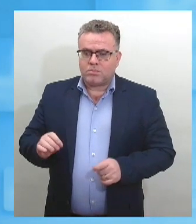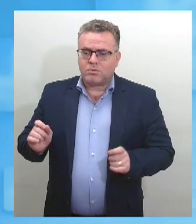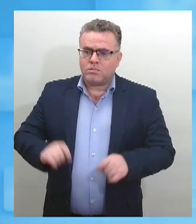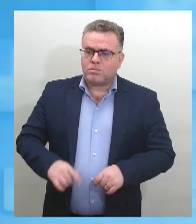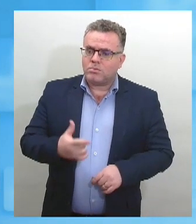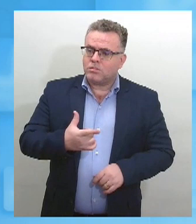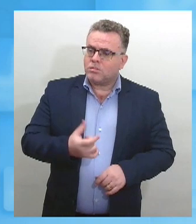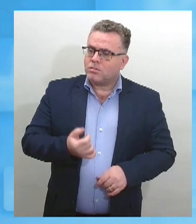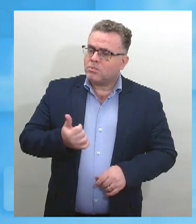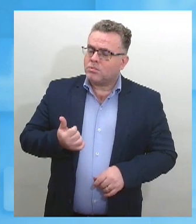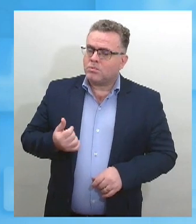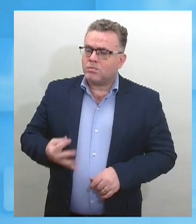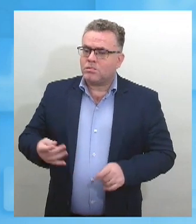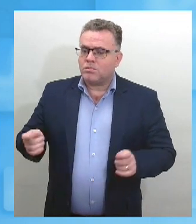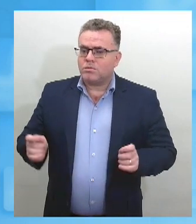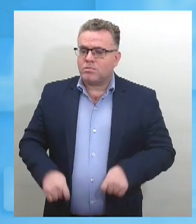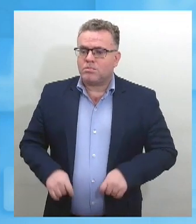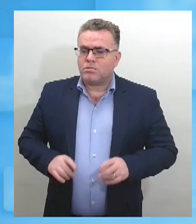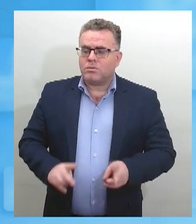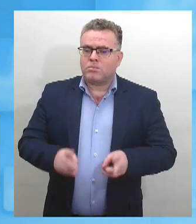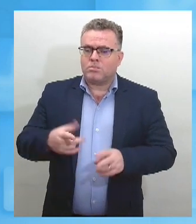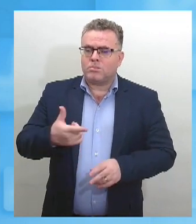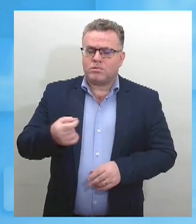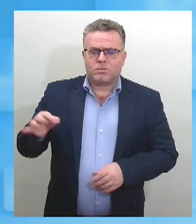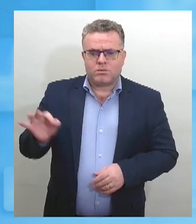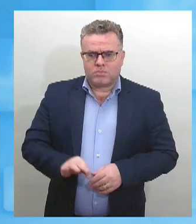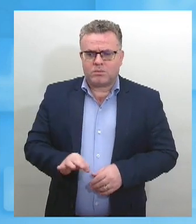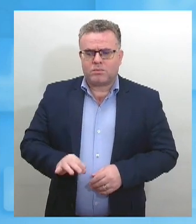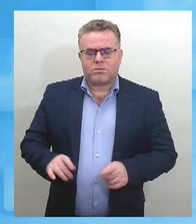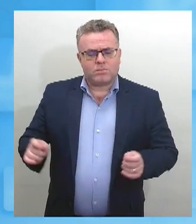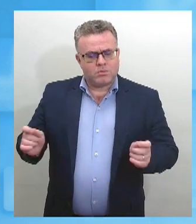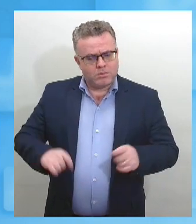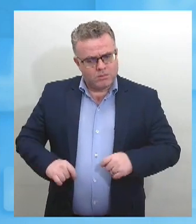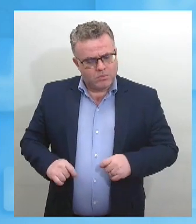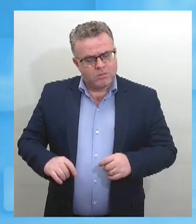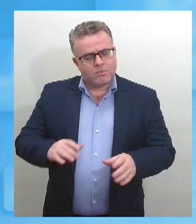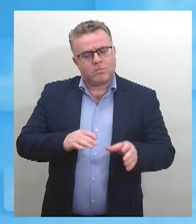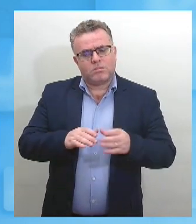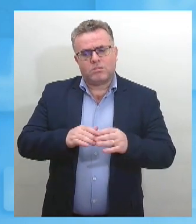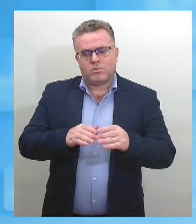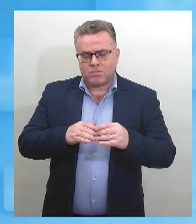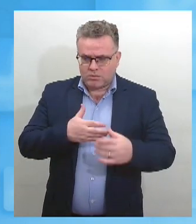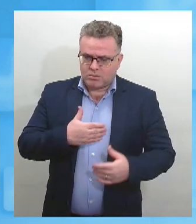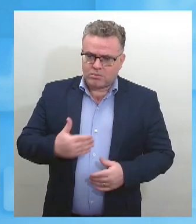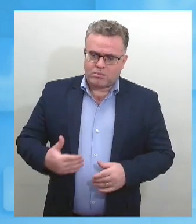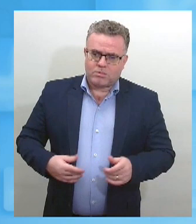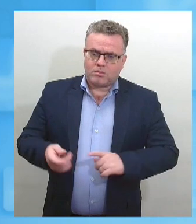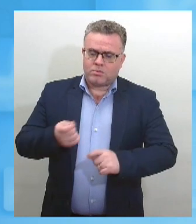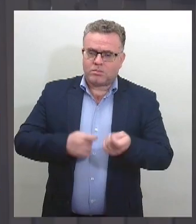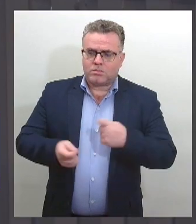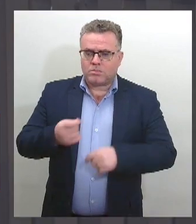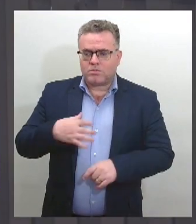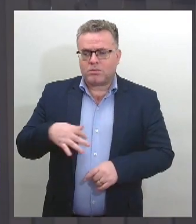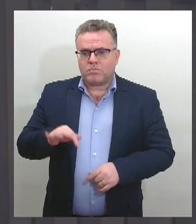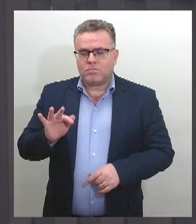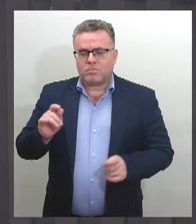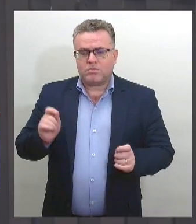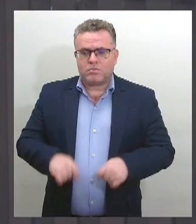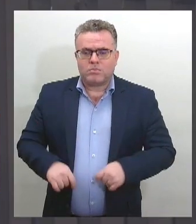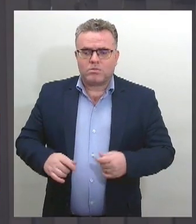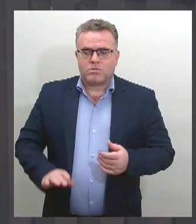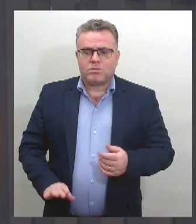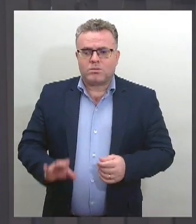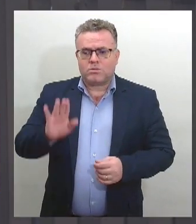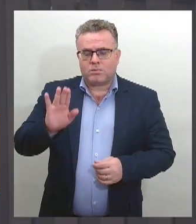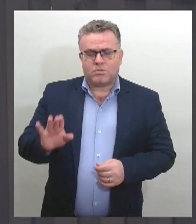reserva 20% das vagas em concursos públicos da administração pública federal para candidatos negros. A lei surge